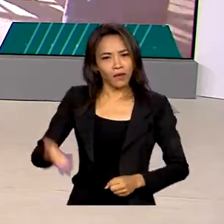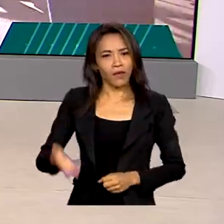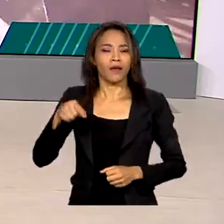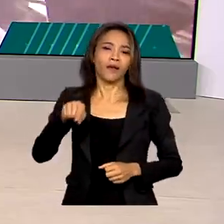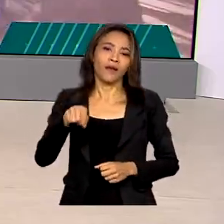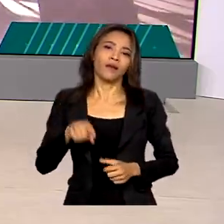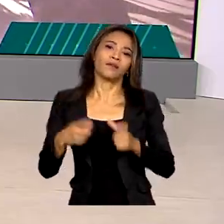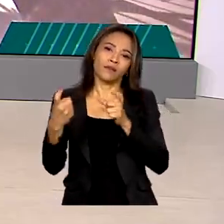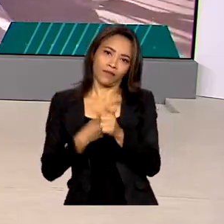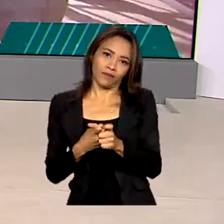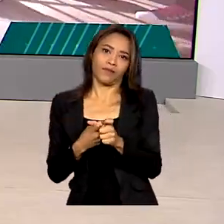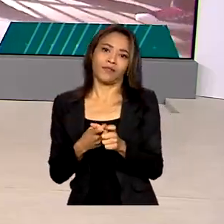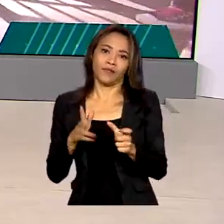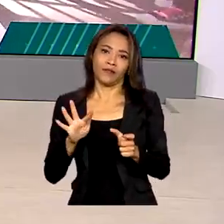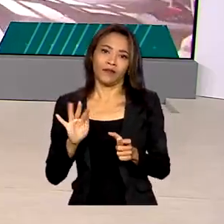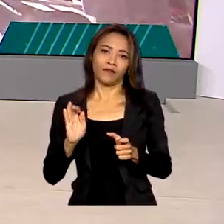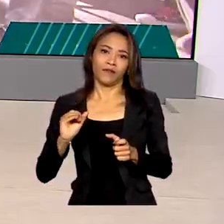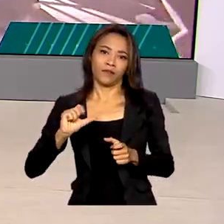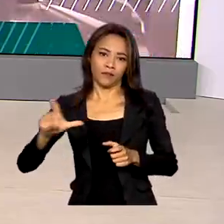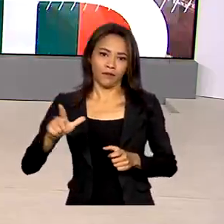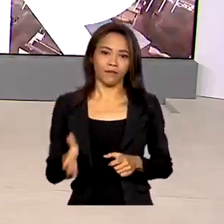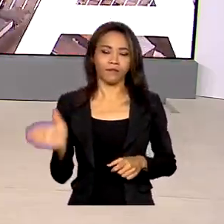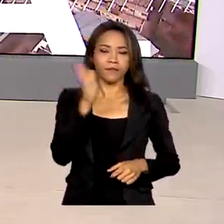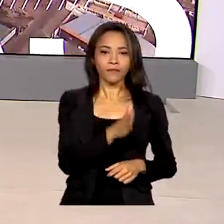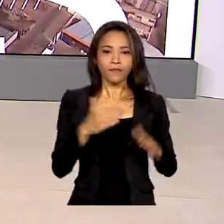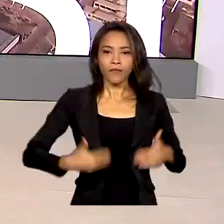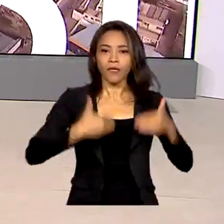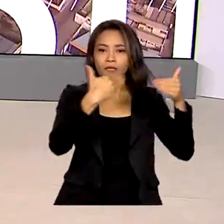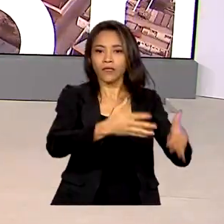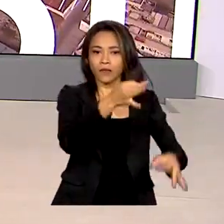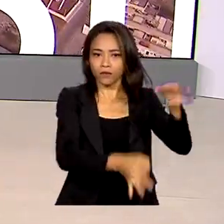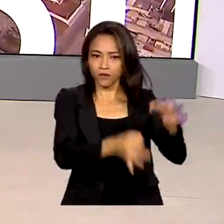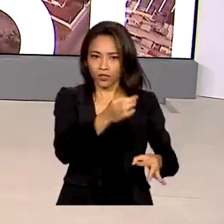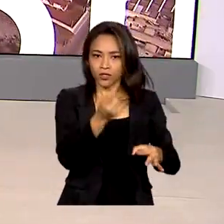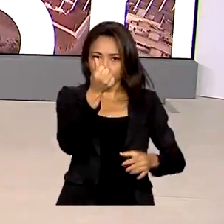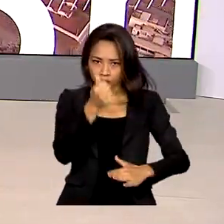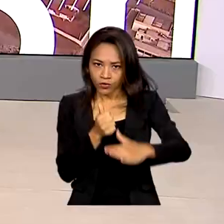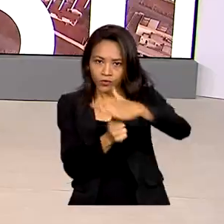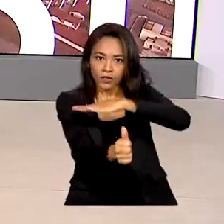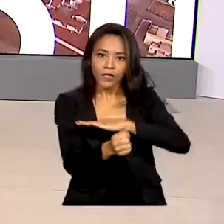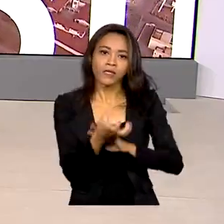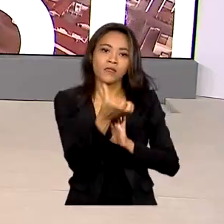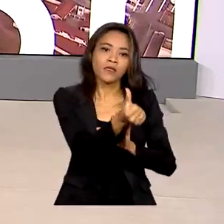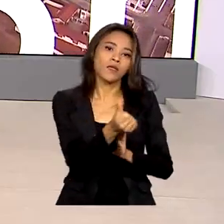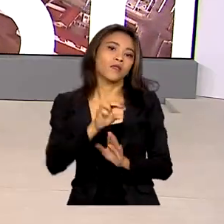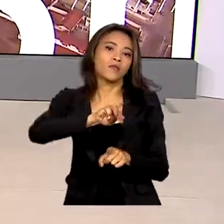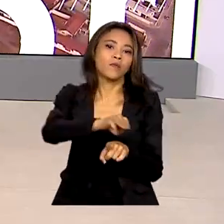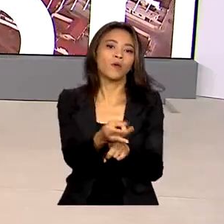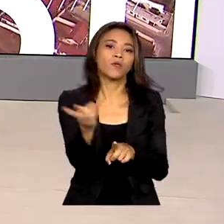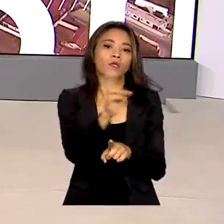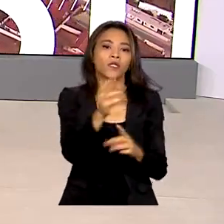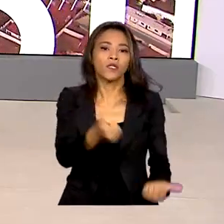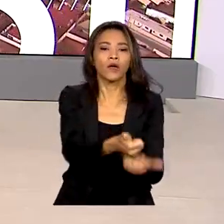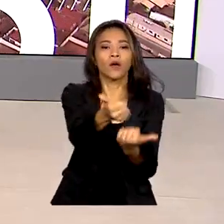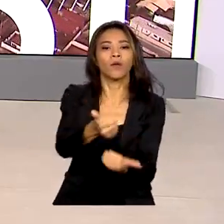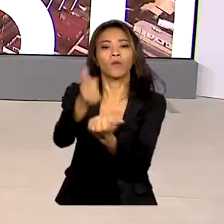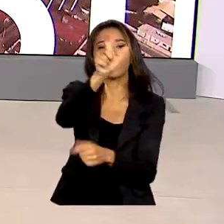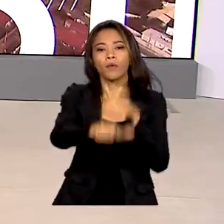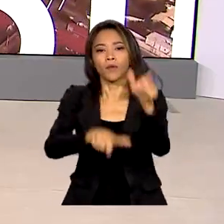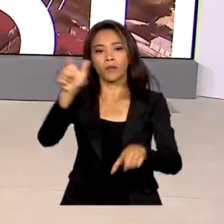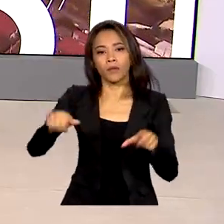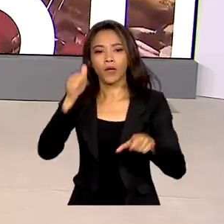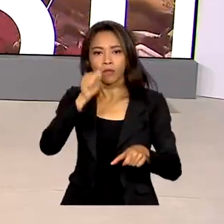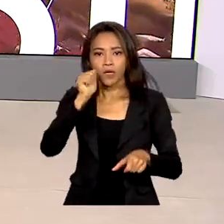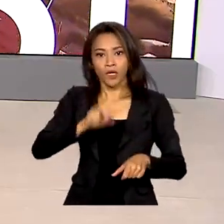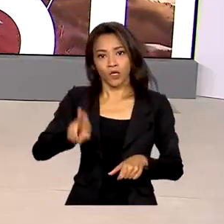O Ministério da Justiça vai investir 6 milhões de reais em ações de apoio a mulheres que usam drogas. A